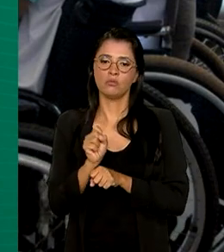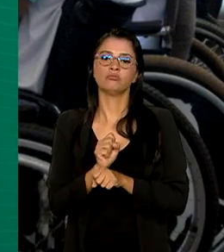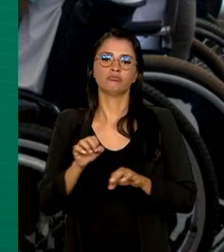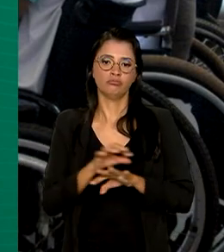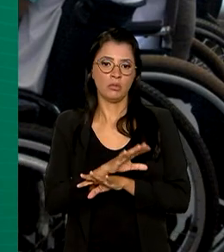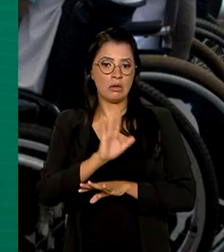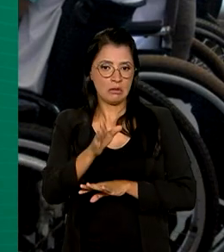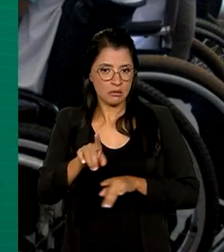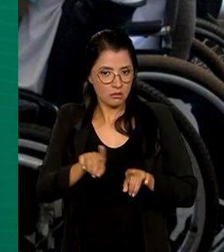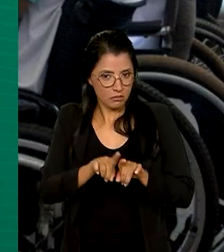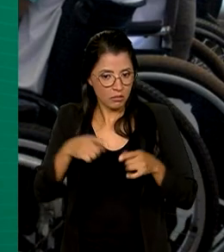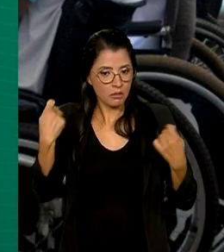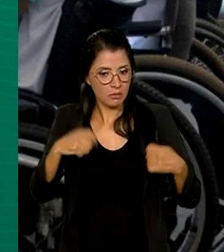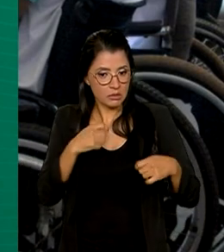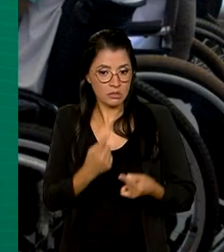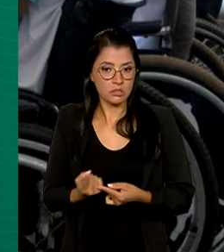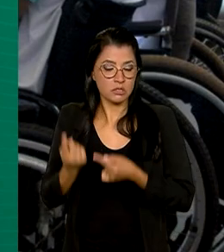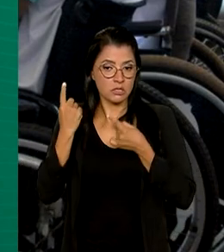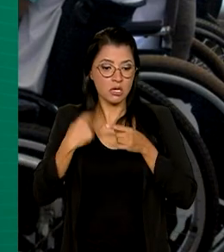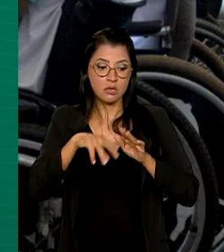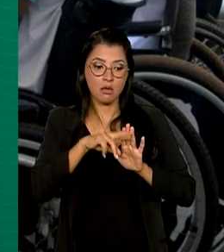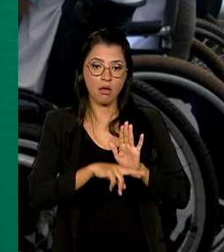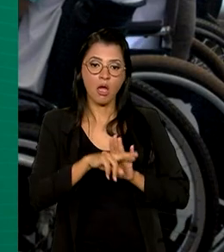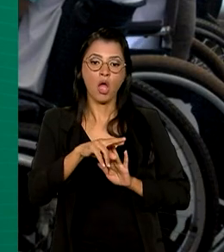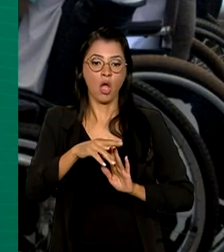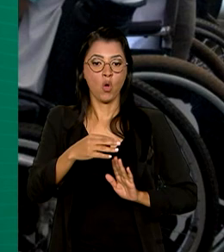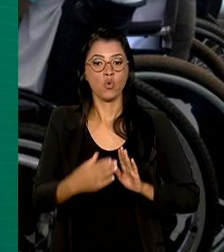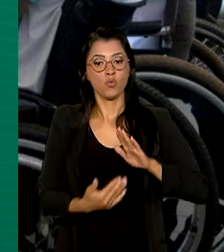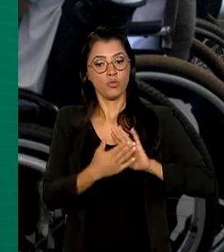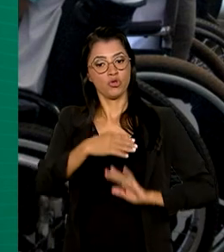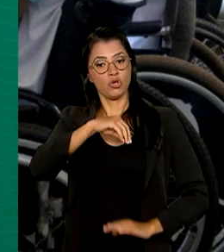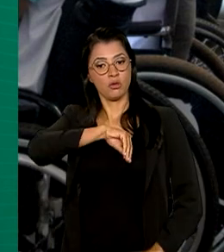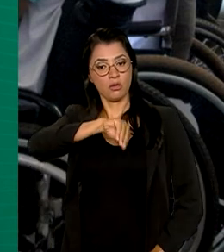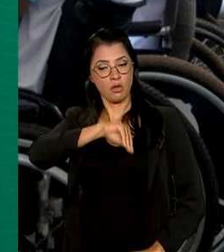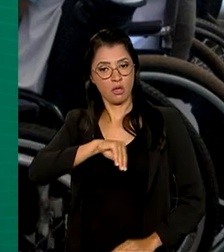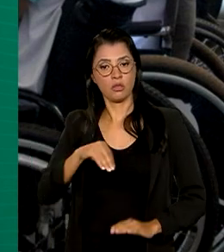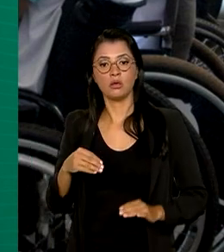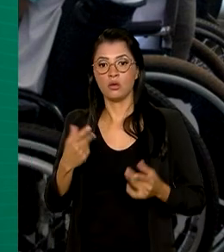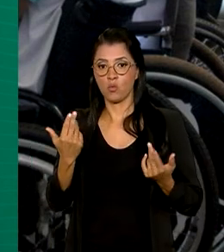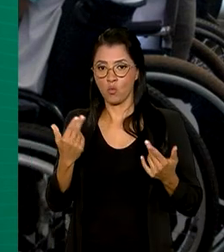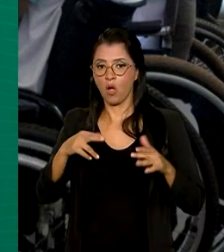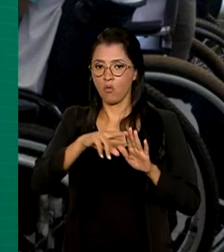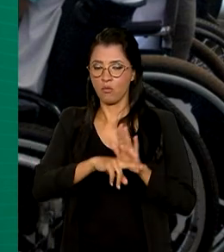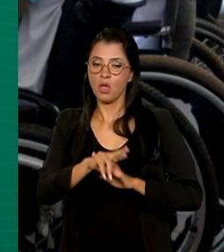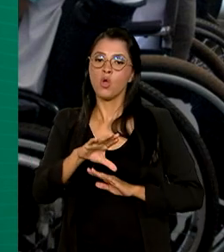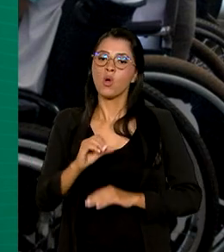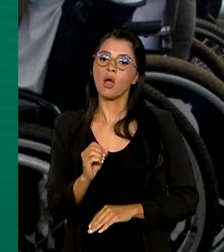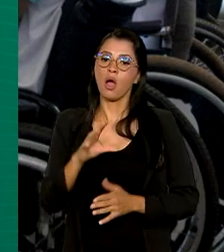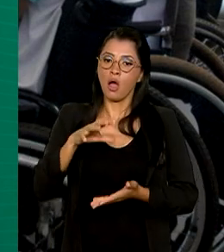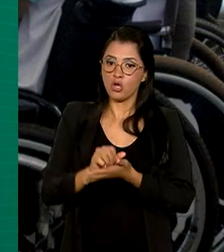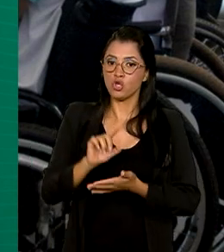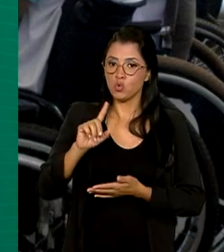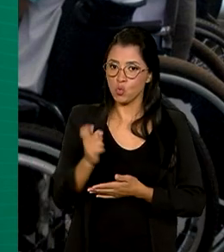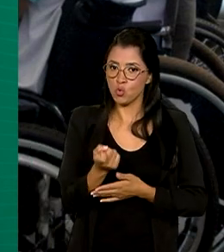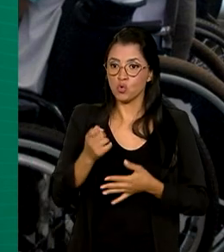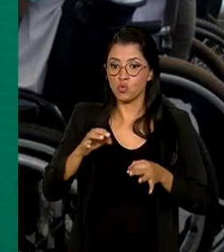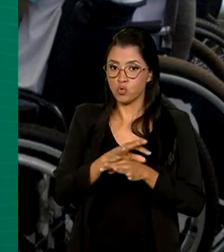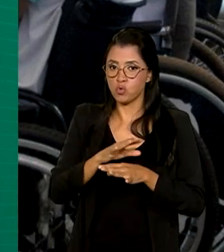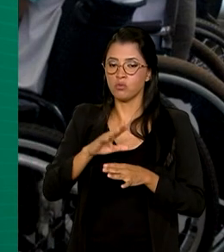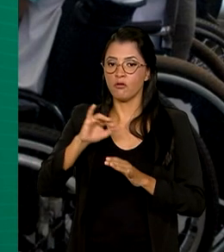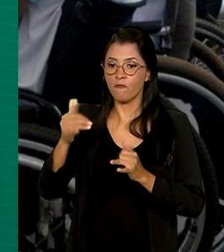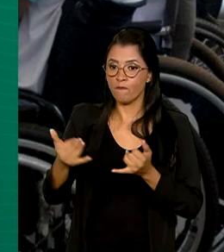Também deve estar dentro dos critérios de renda do programa e manter o Cade Único atualizado.